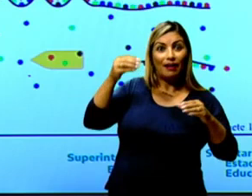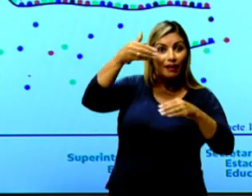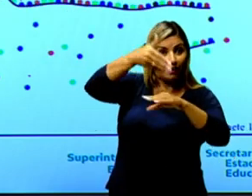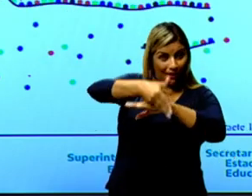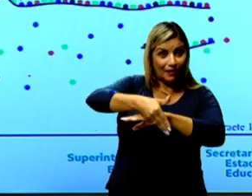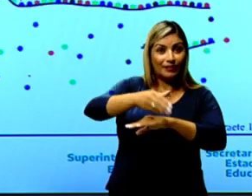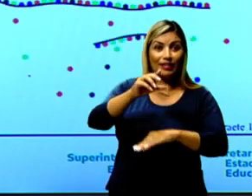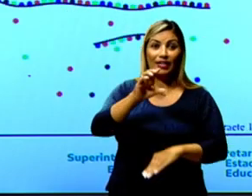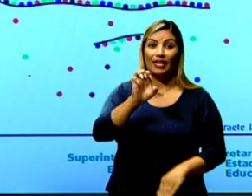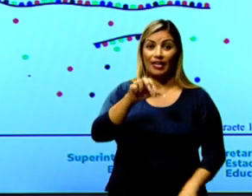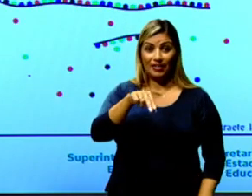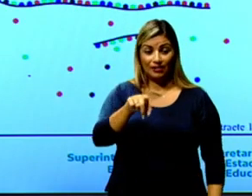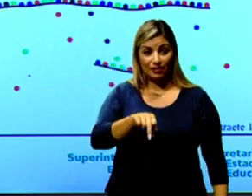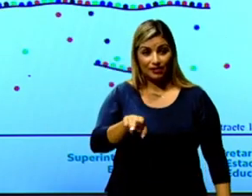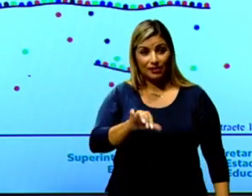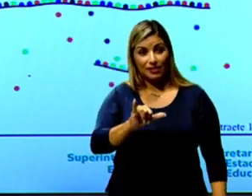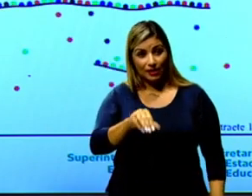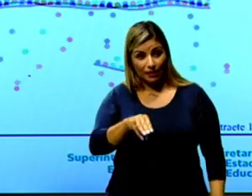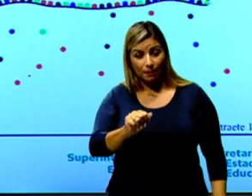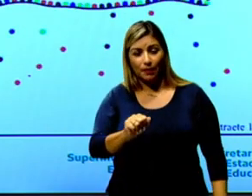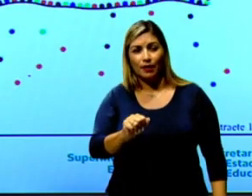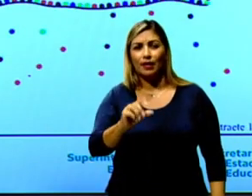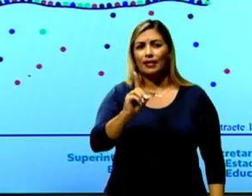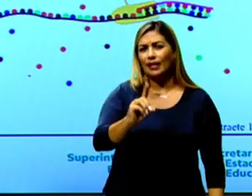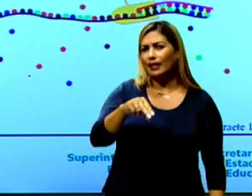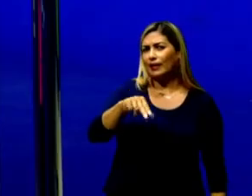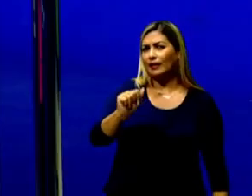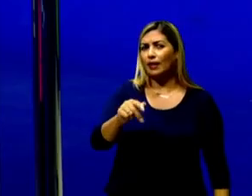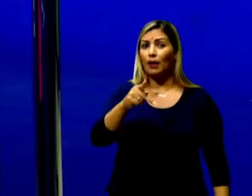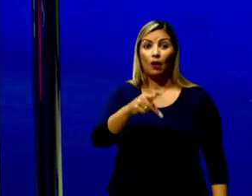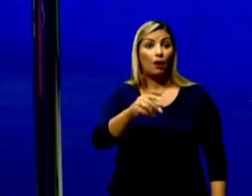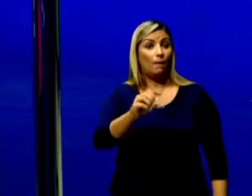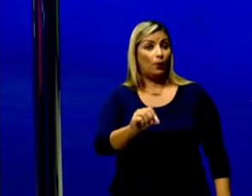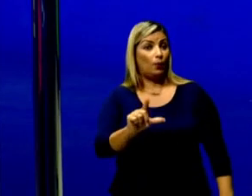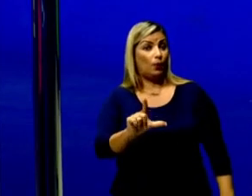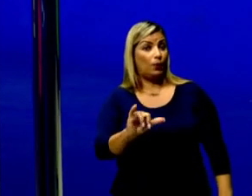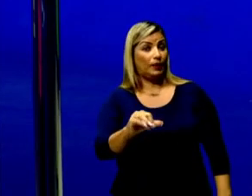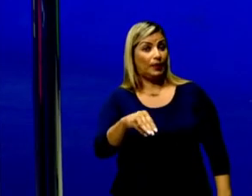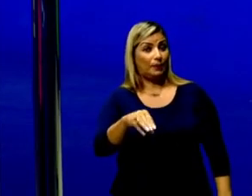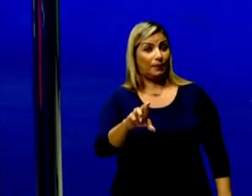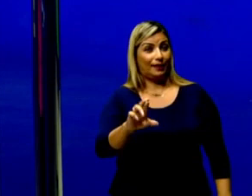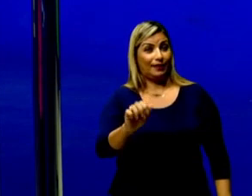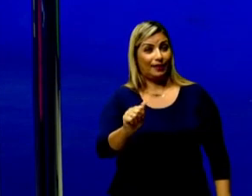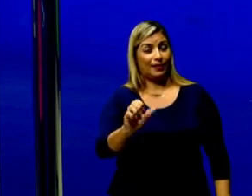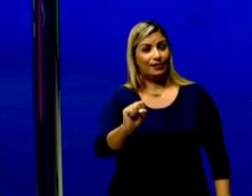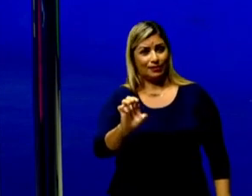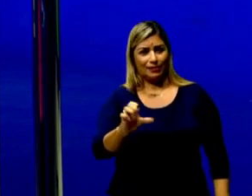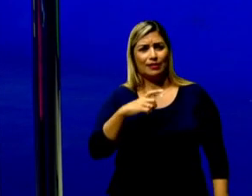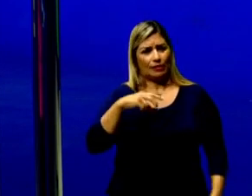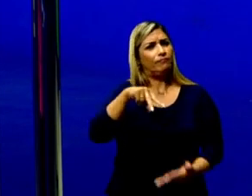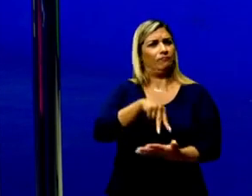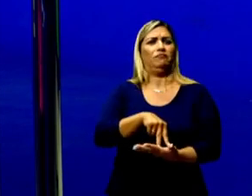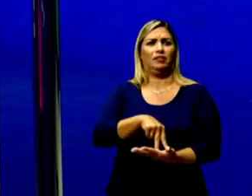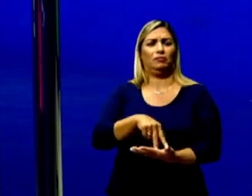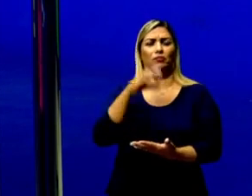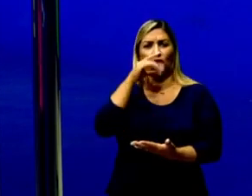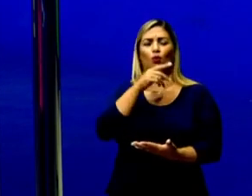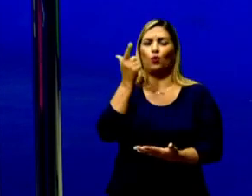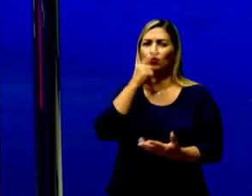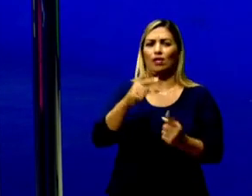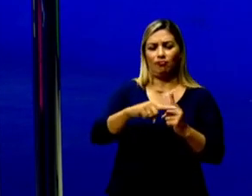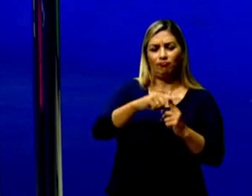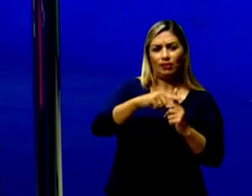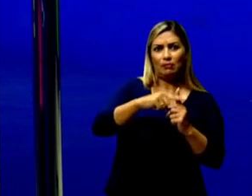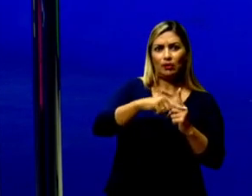de DNA polimerase. Essa enzima, ela é resistente ao calor, ela é retirada de